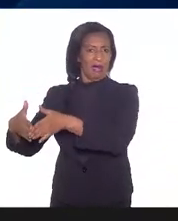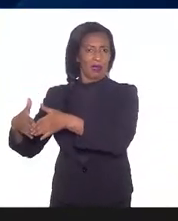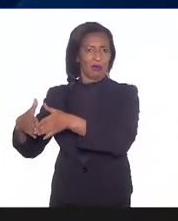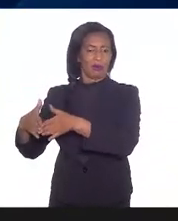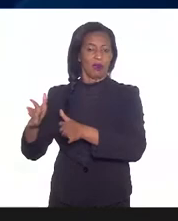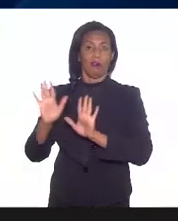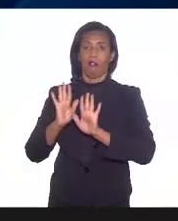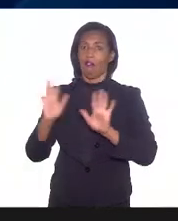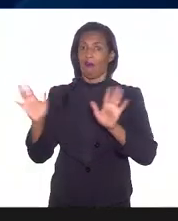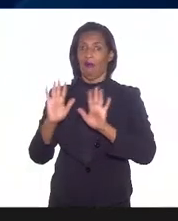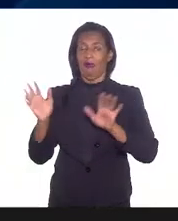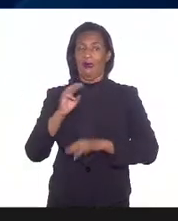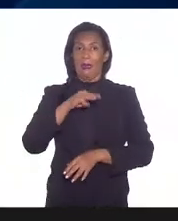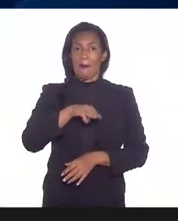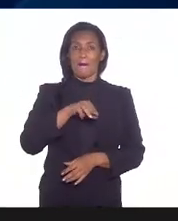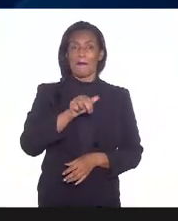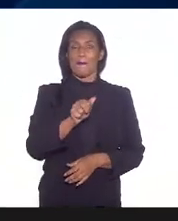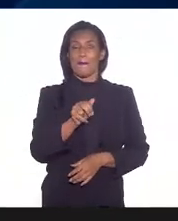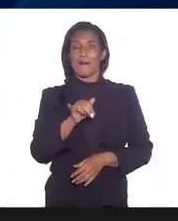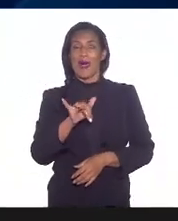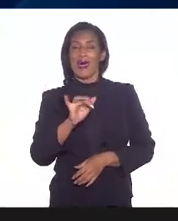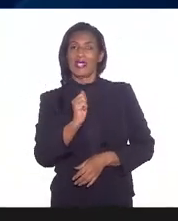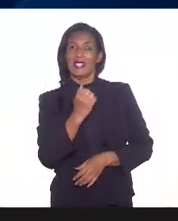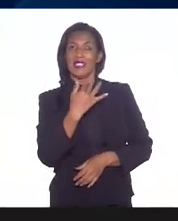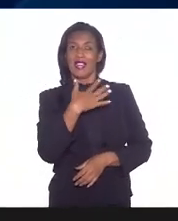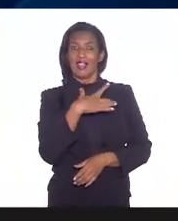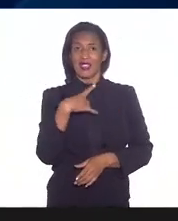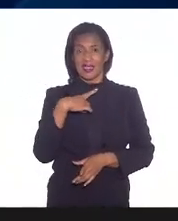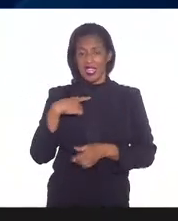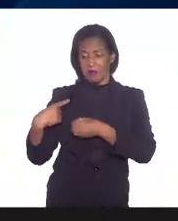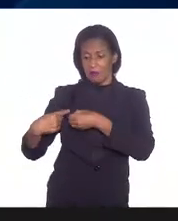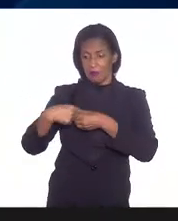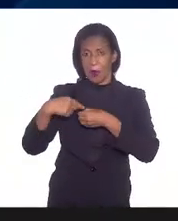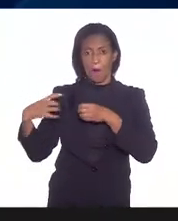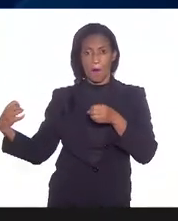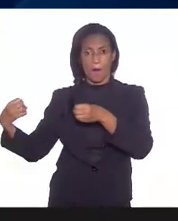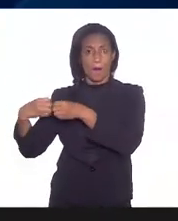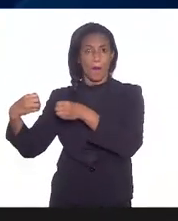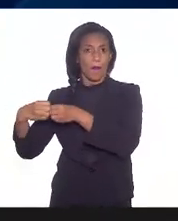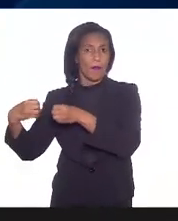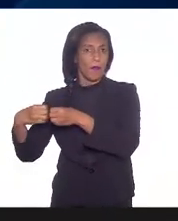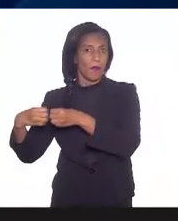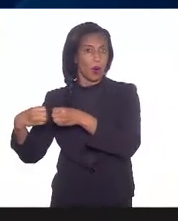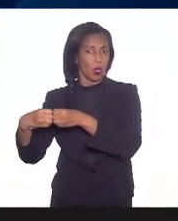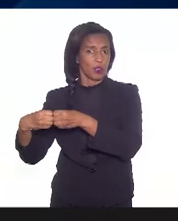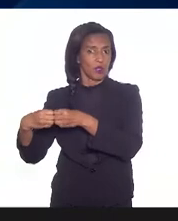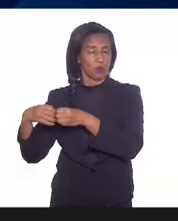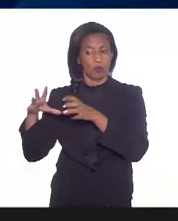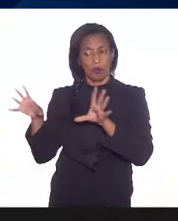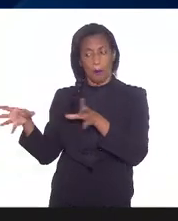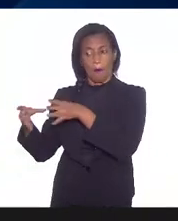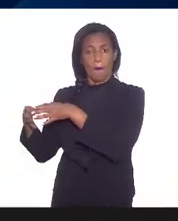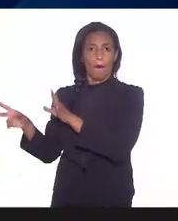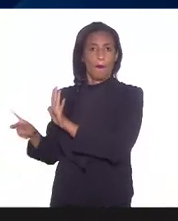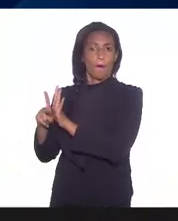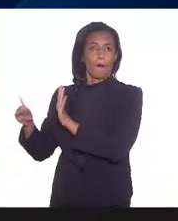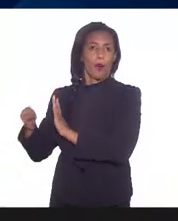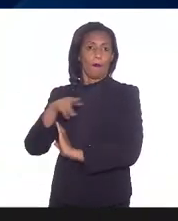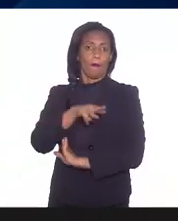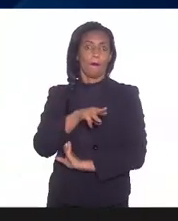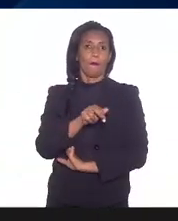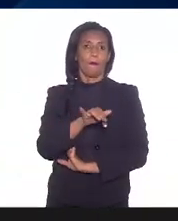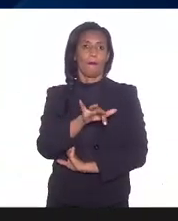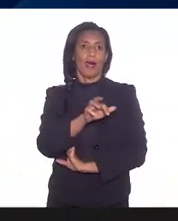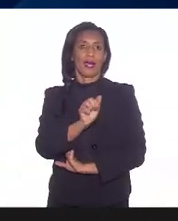marinha, os municípios próximos já ficam mais com a definição da marinha e para a marinha quem é